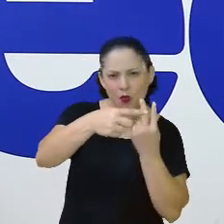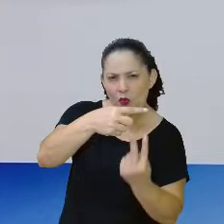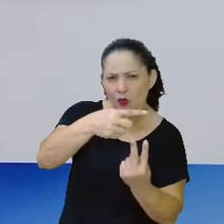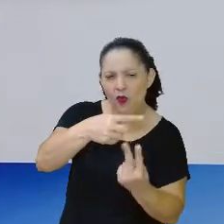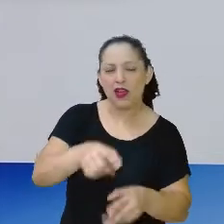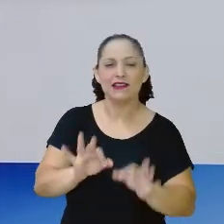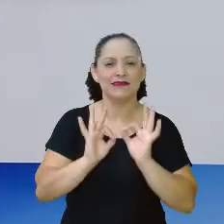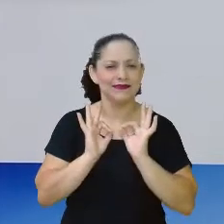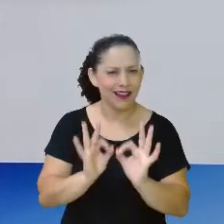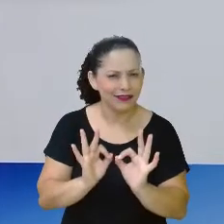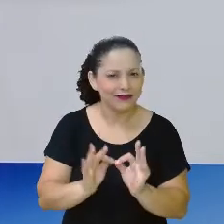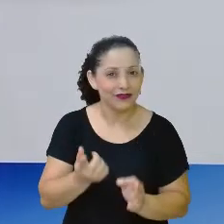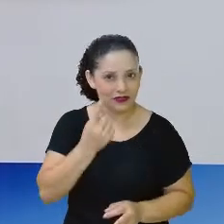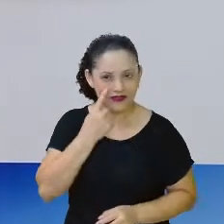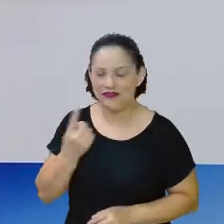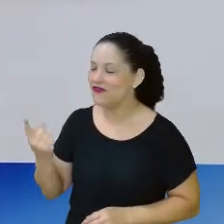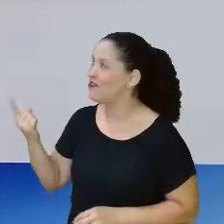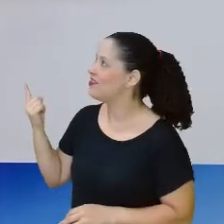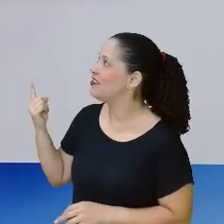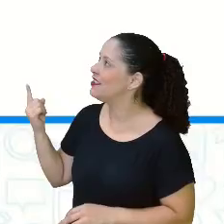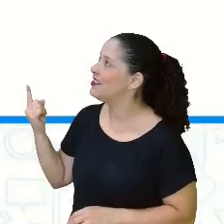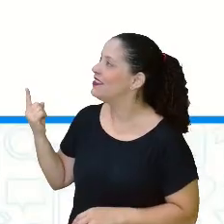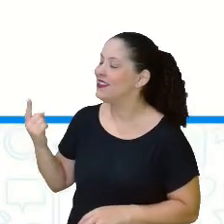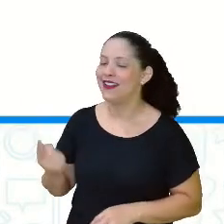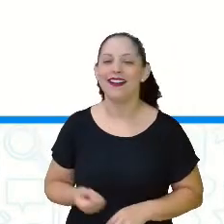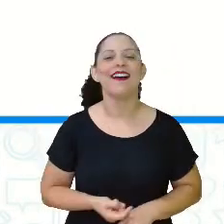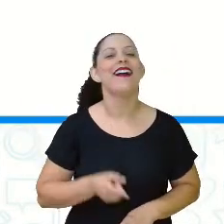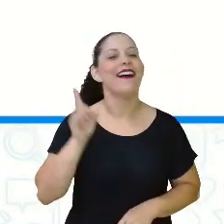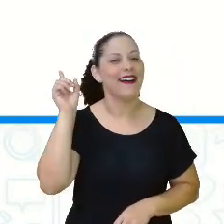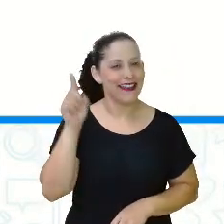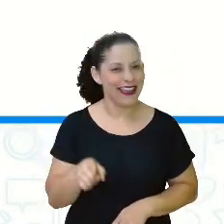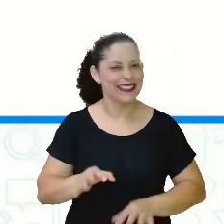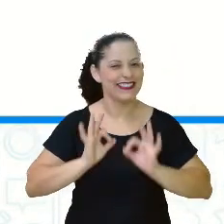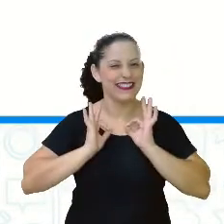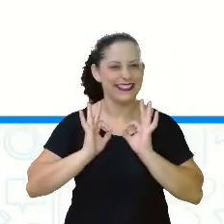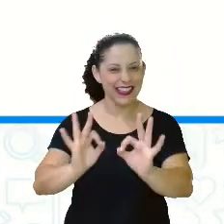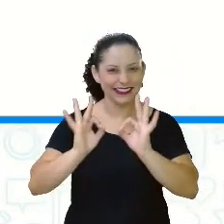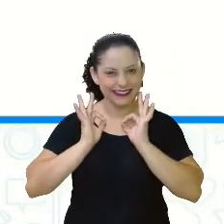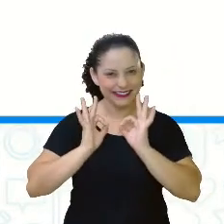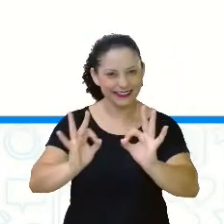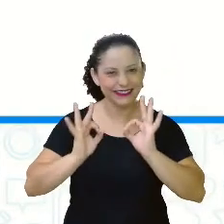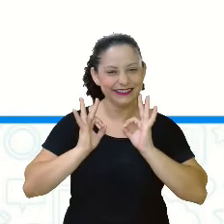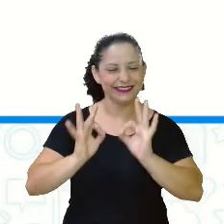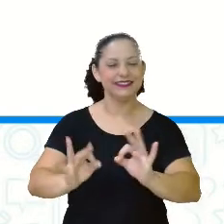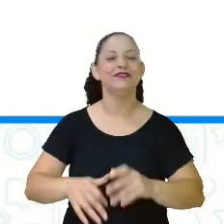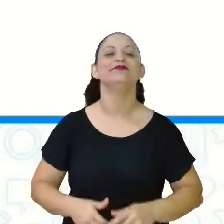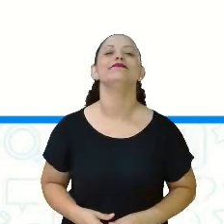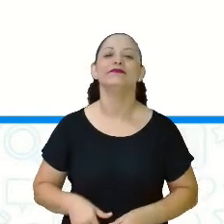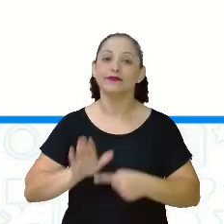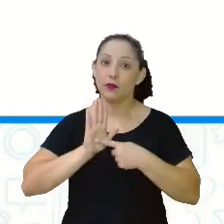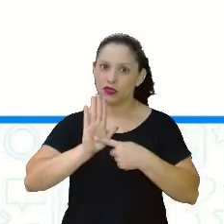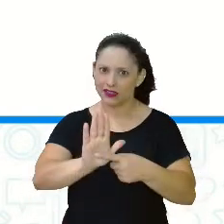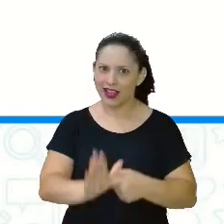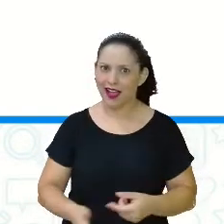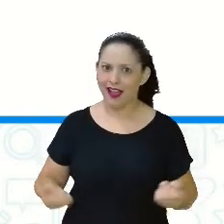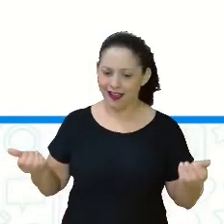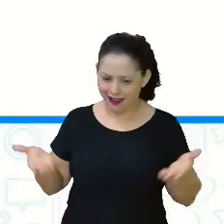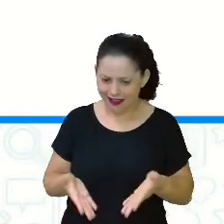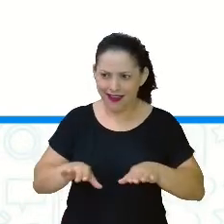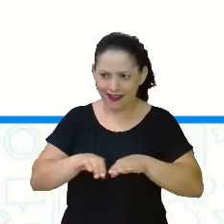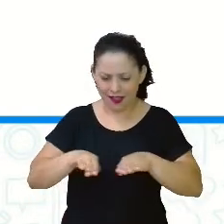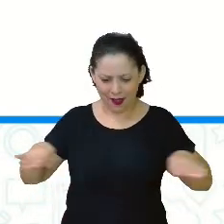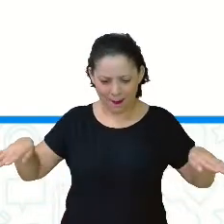isso! Vamos lá, Ana? Vamos conferir para ver se é a letra B. Corretíssimo! E eu mostrei para vocês aqui, não foi?